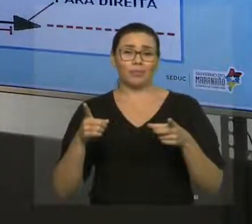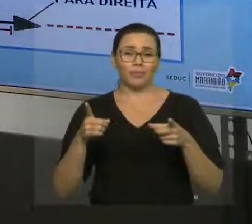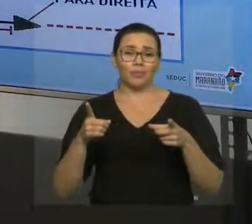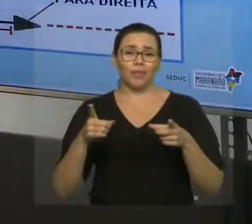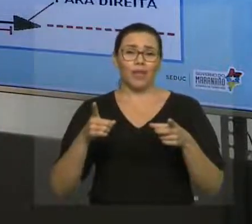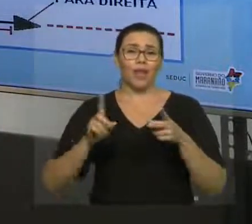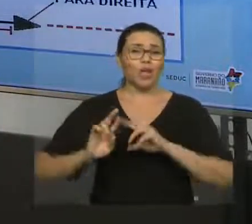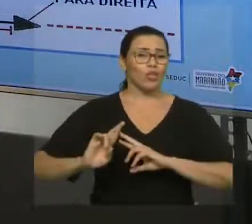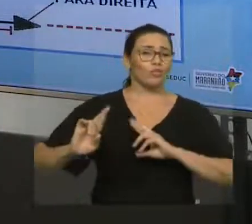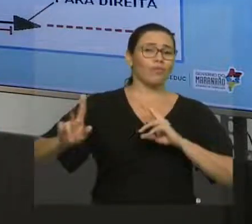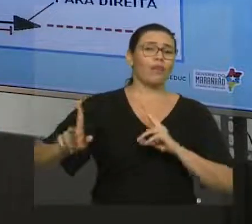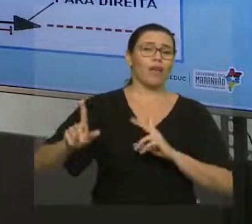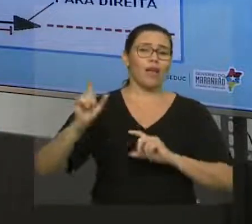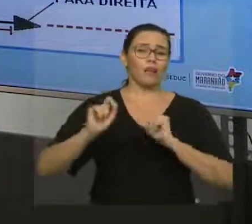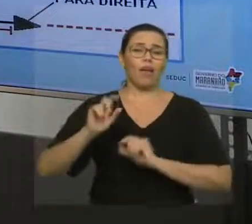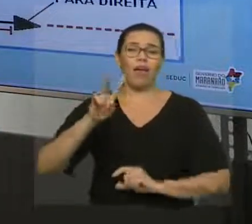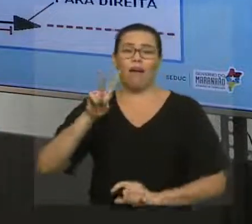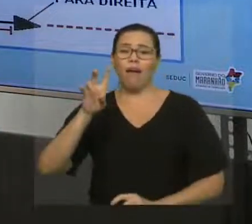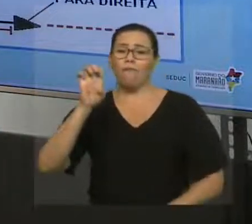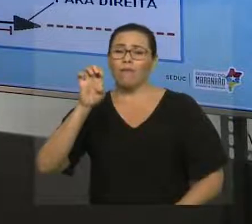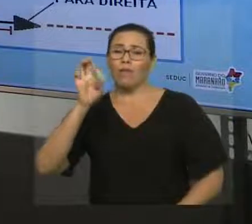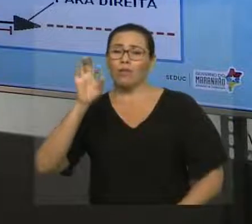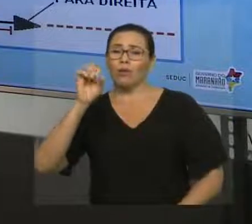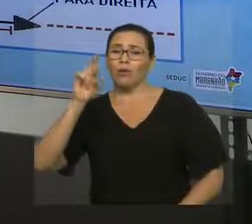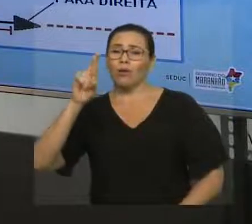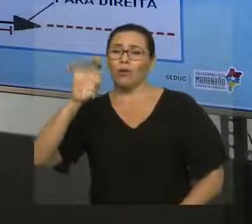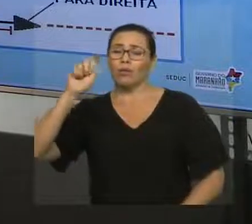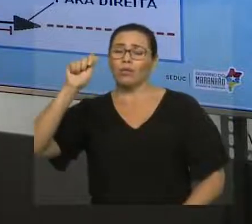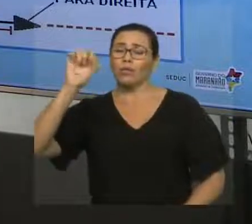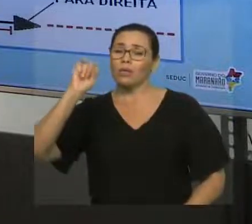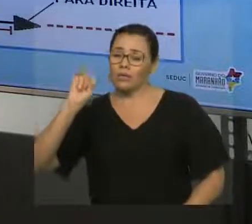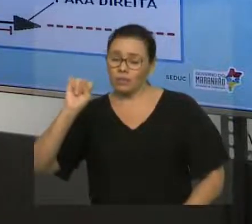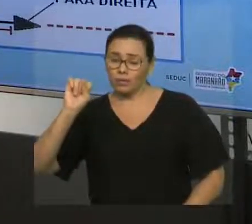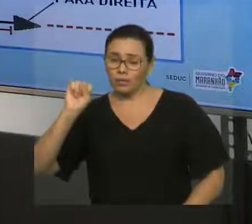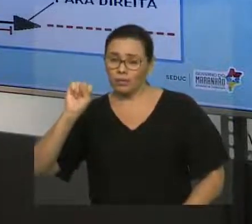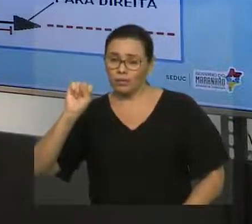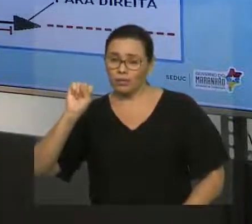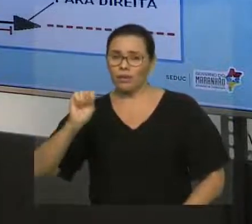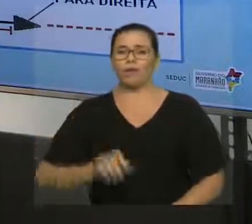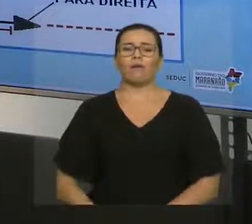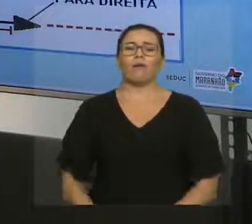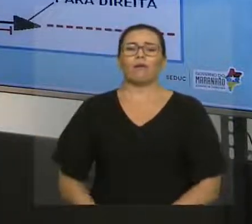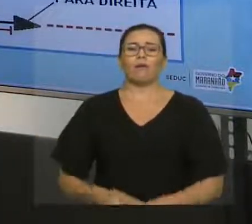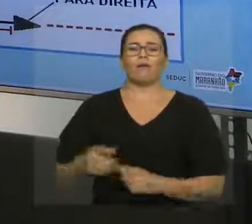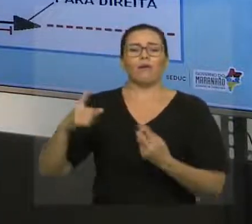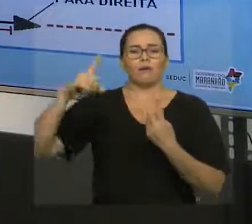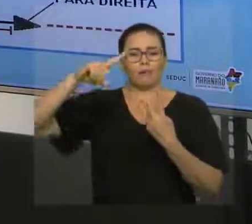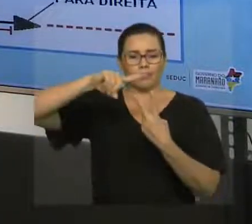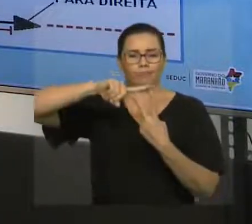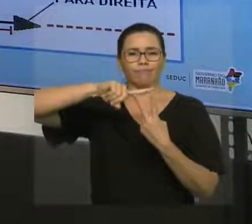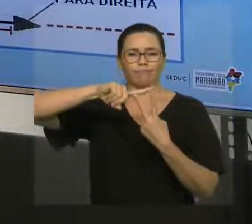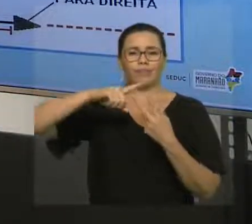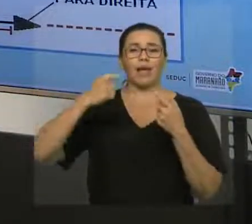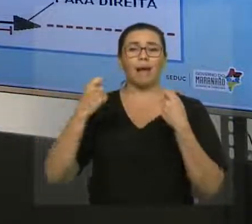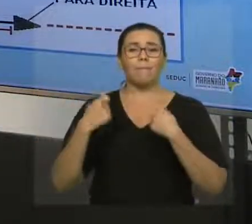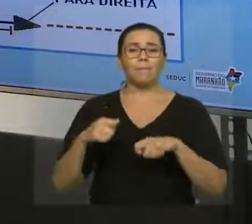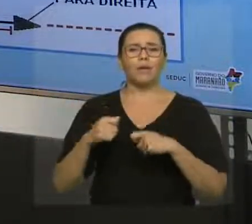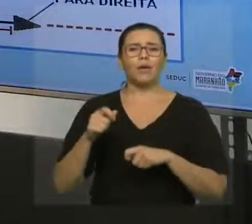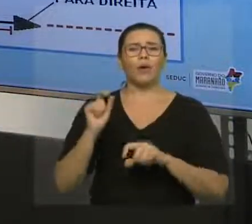além da intensidade, elas necessitam, elas precisam ter direção e sentido.